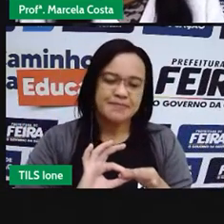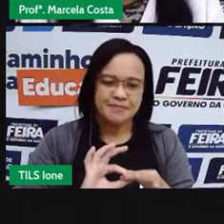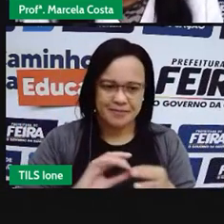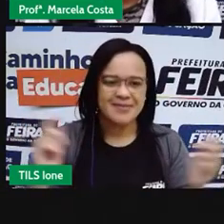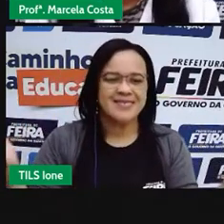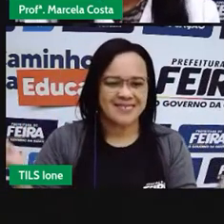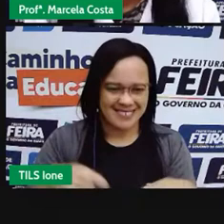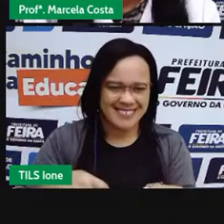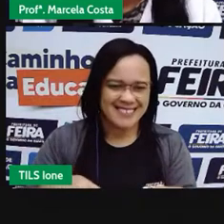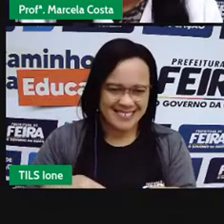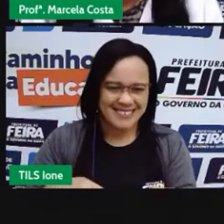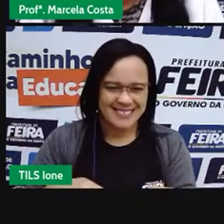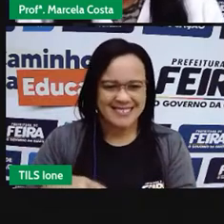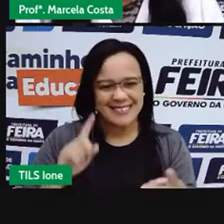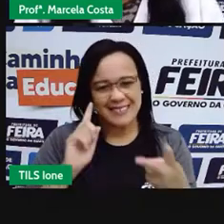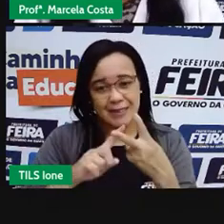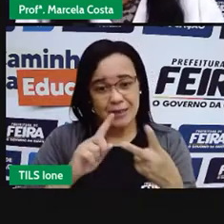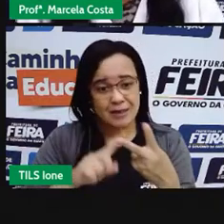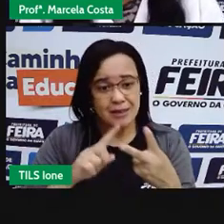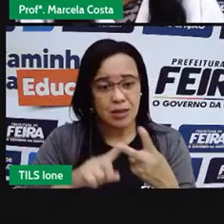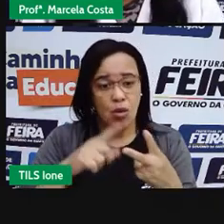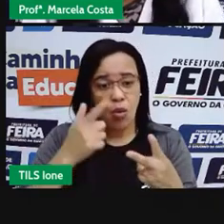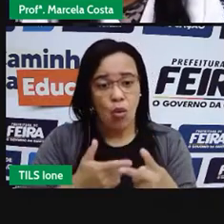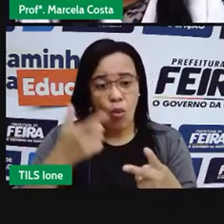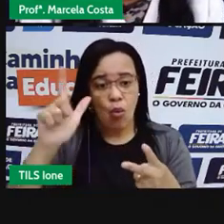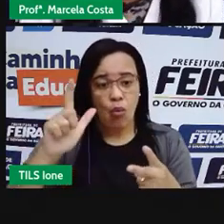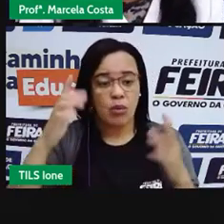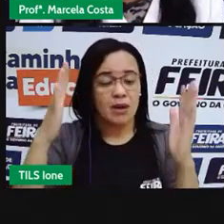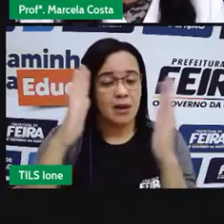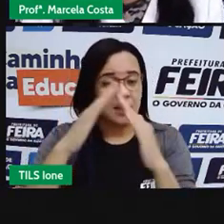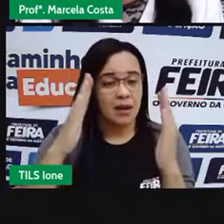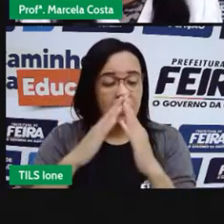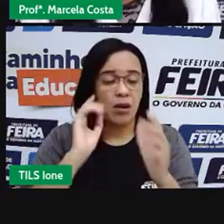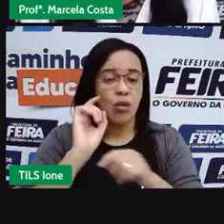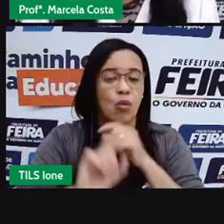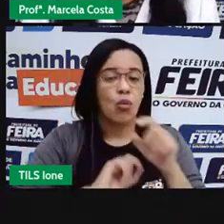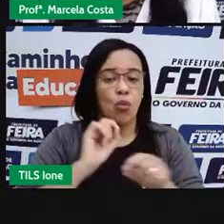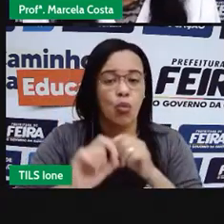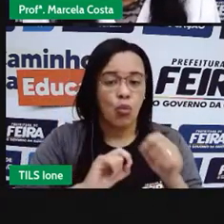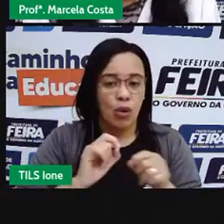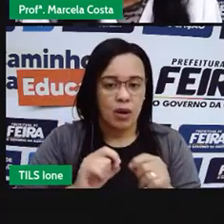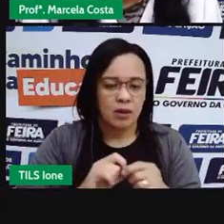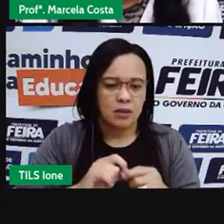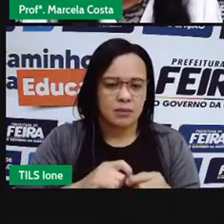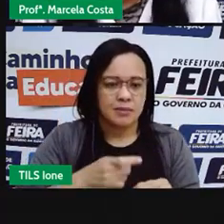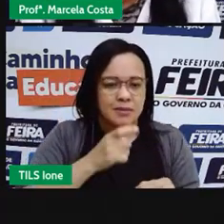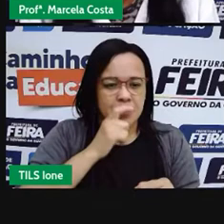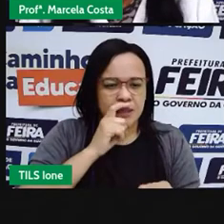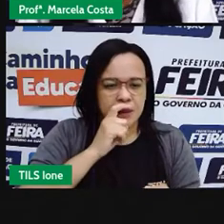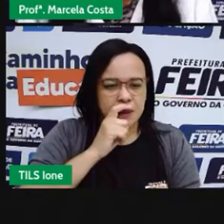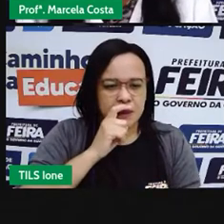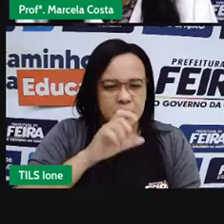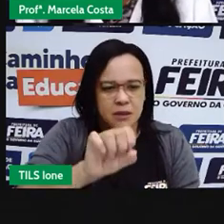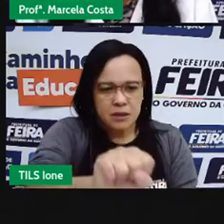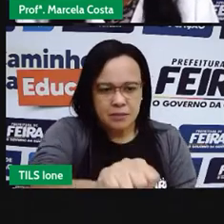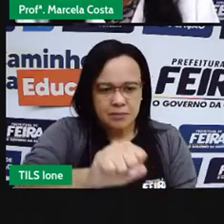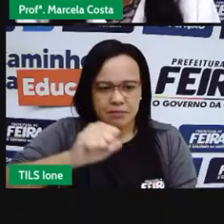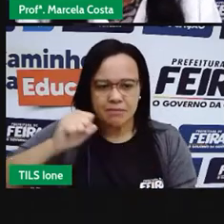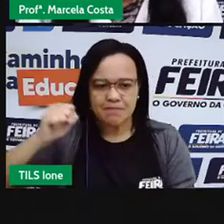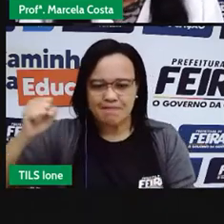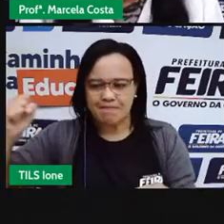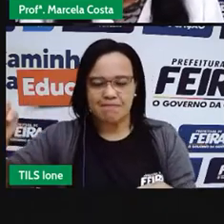Uma outra ação que a gente pode fazer em casa mesmo, é não deixar a porta da geladeira aberta.